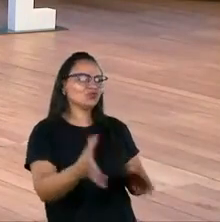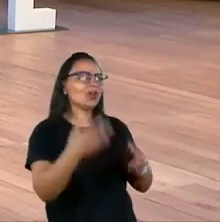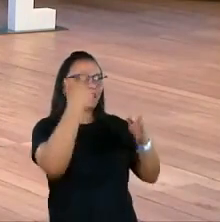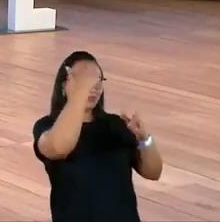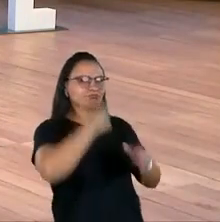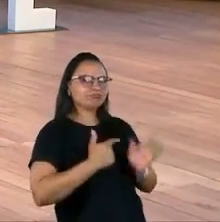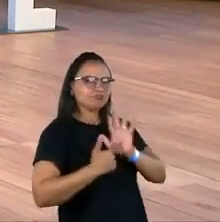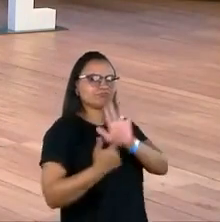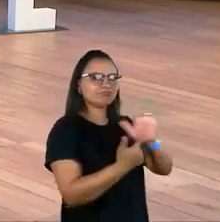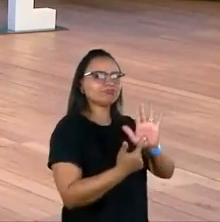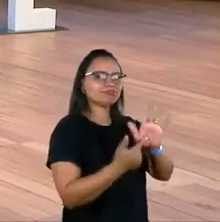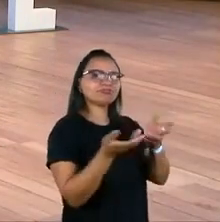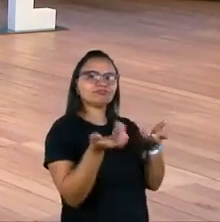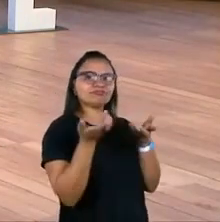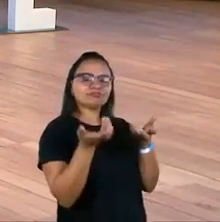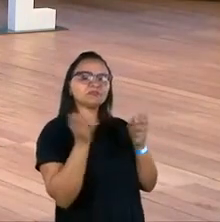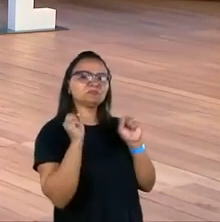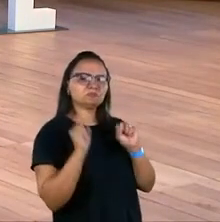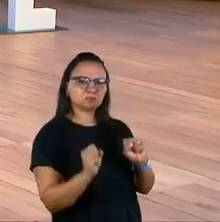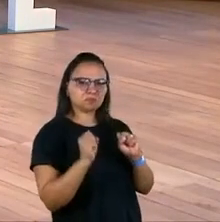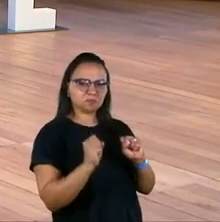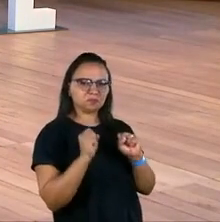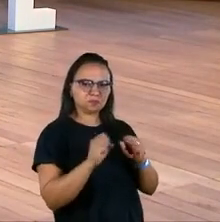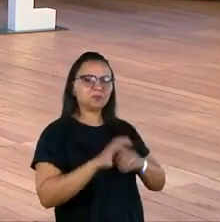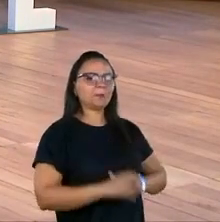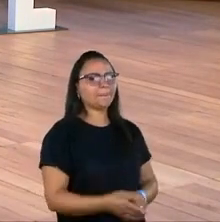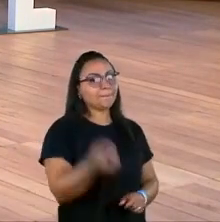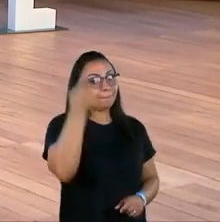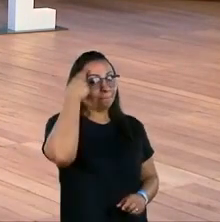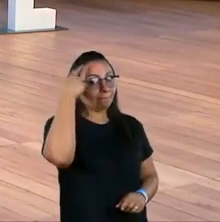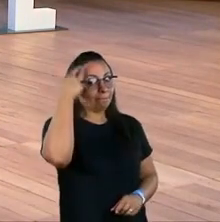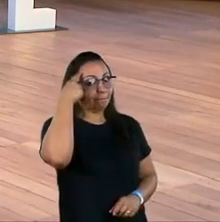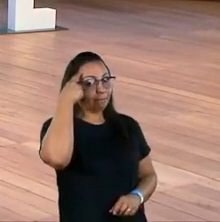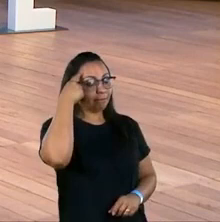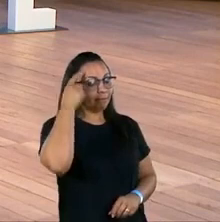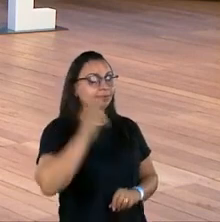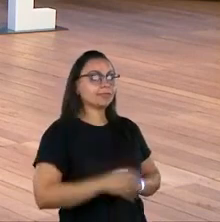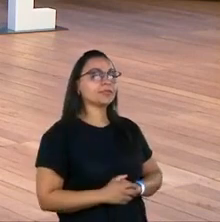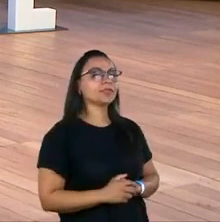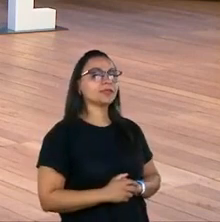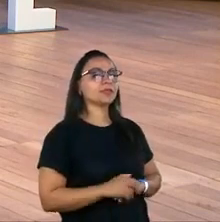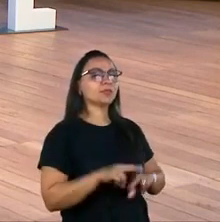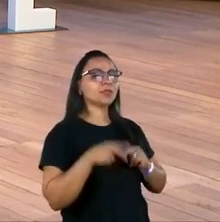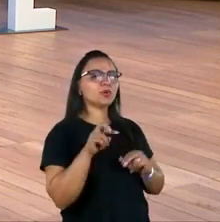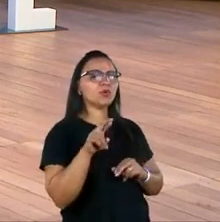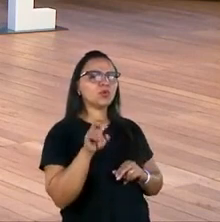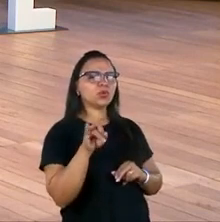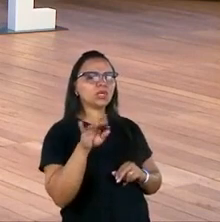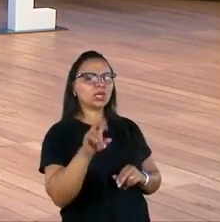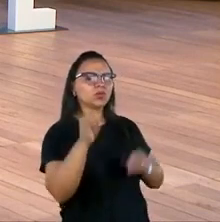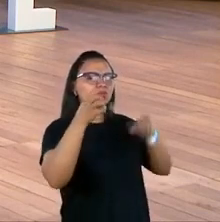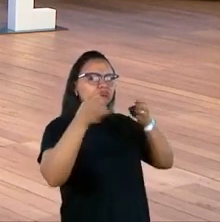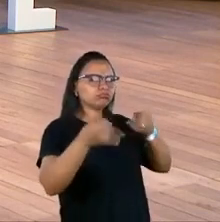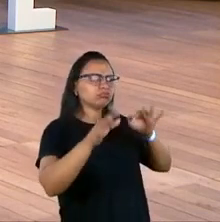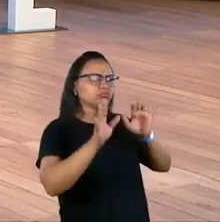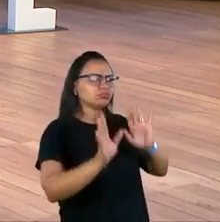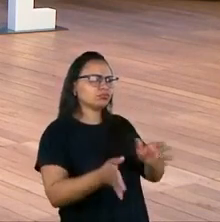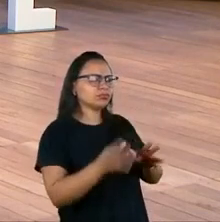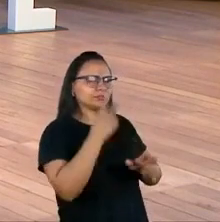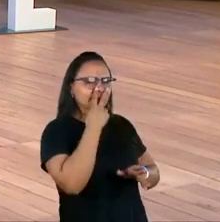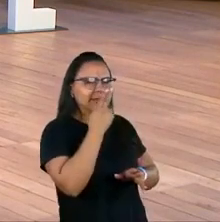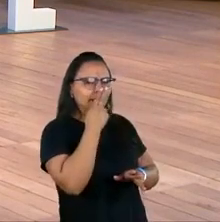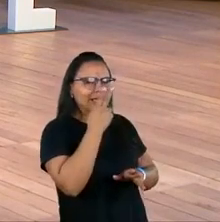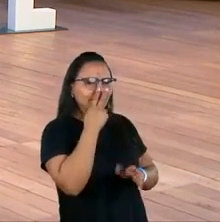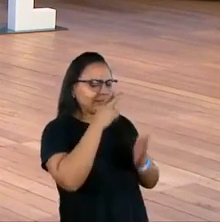apresentaram eu queria que a gente pudesse pensar uma coisa que o Rodrigo falou, o Rodrigo parece